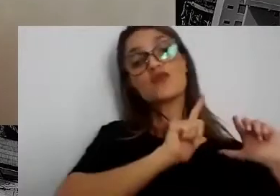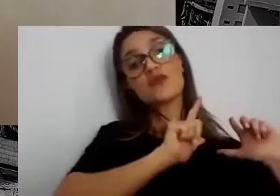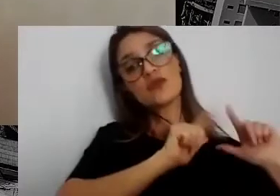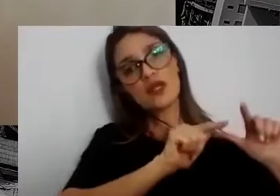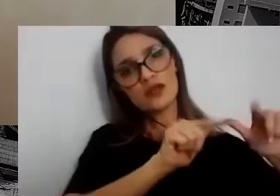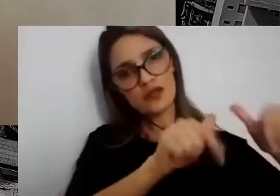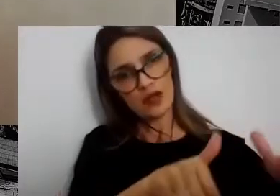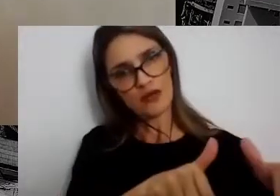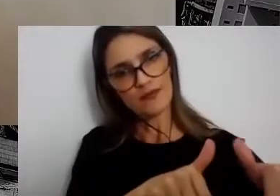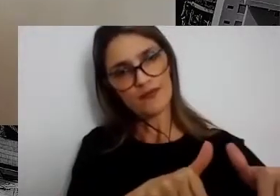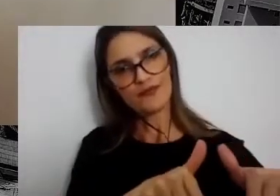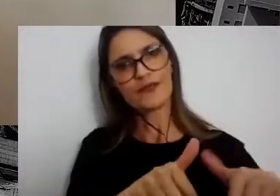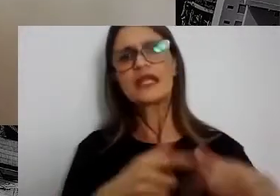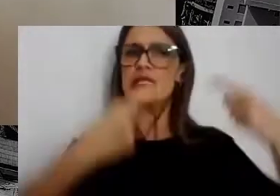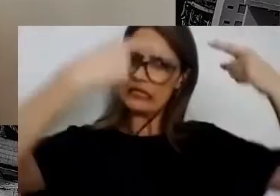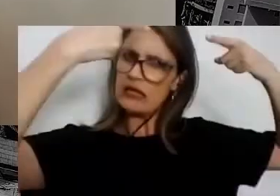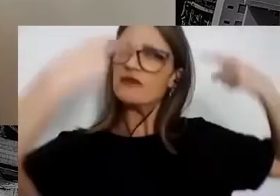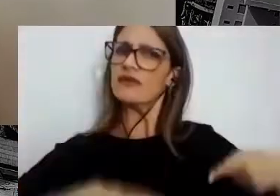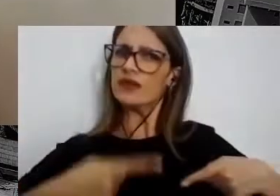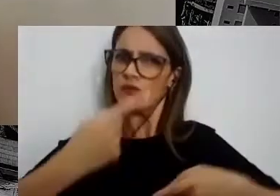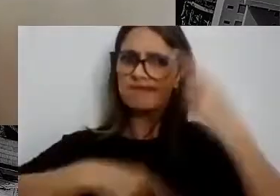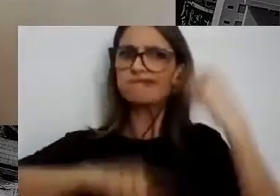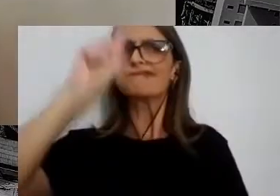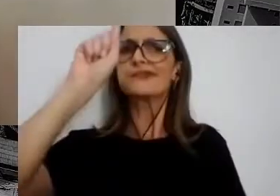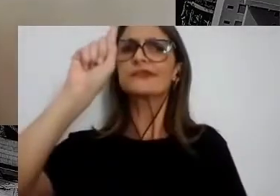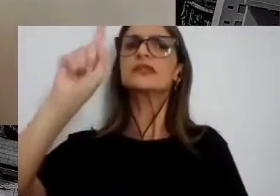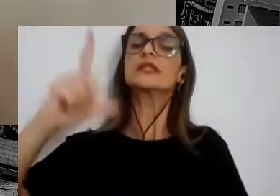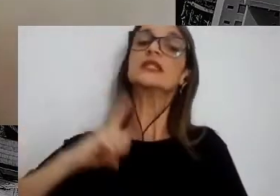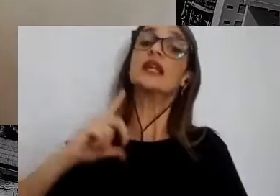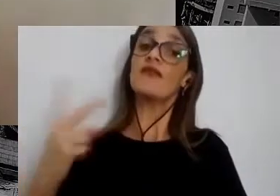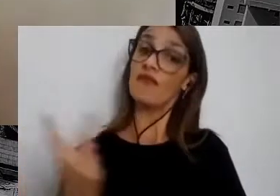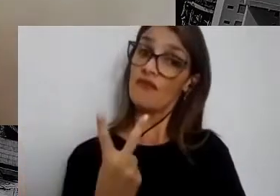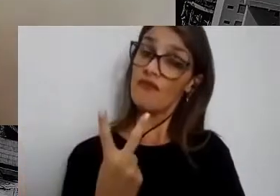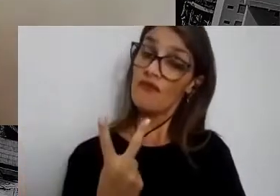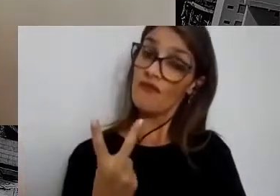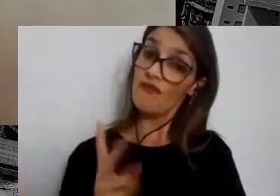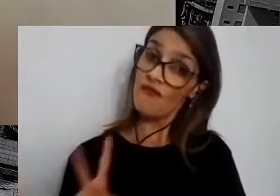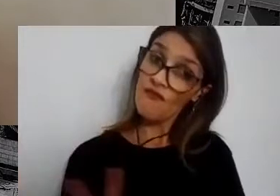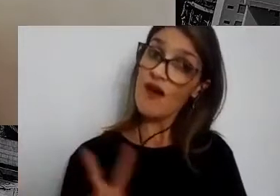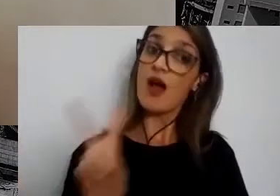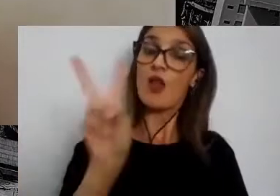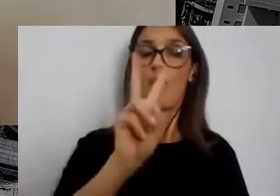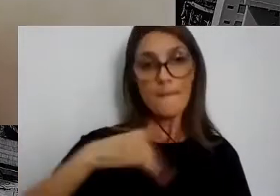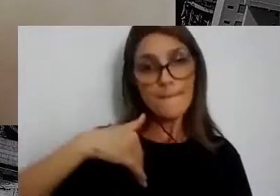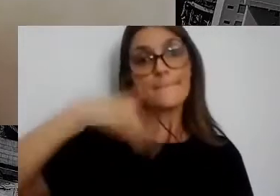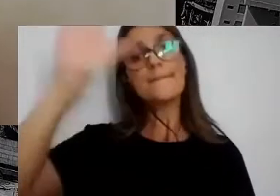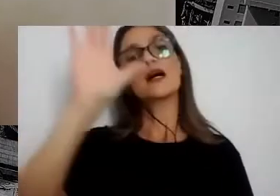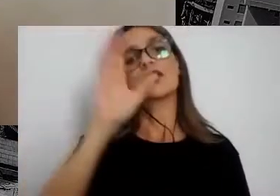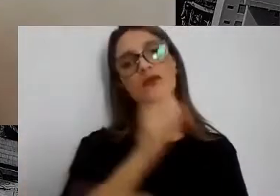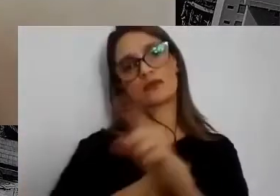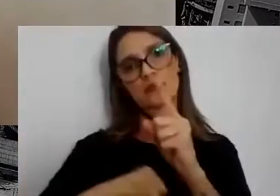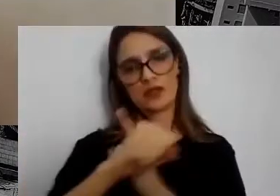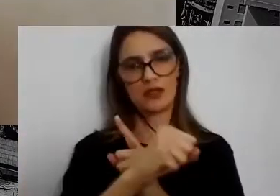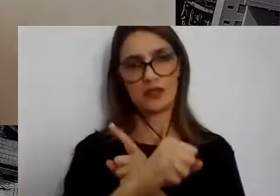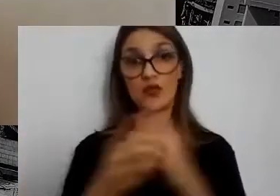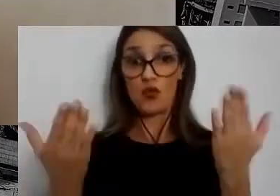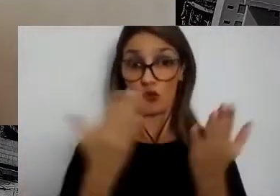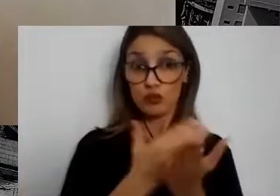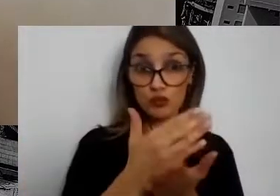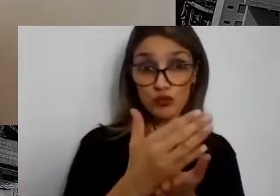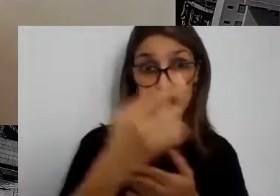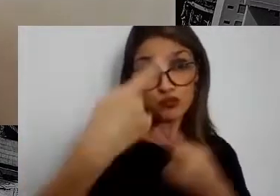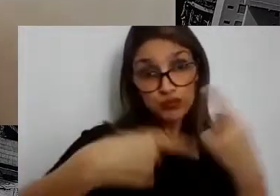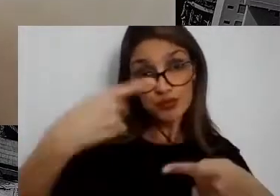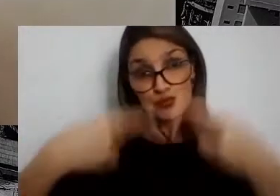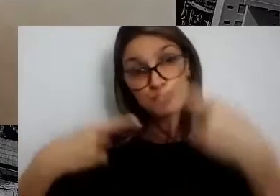desafios das nossas cidades e também gerar maior valor para a sociedade. Então, hoje a gente vai iniciar esse debate e